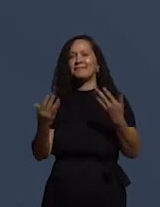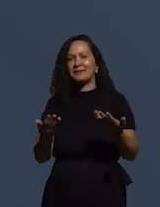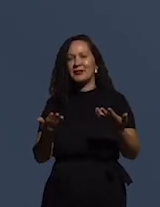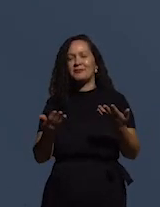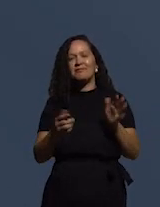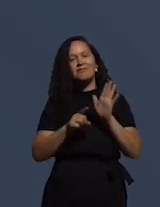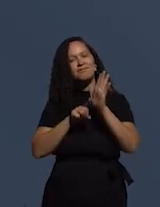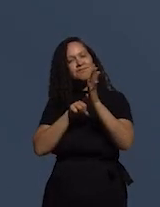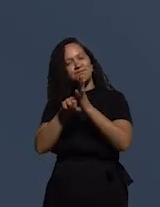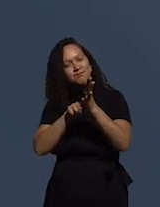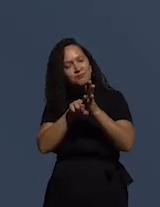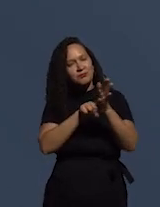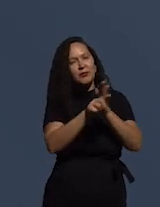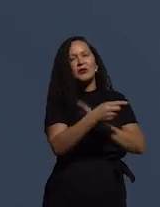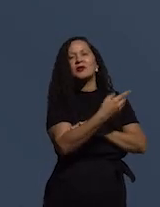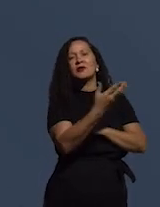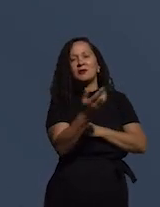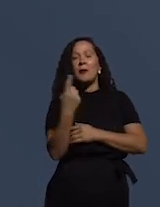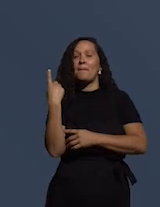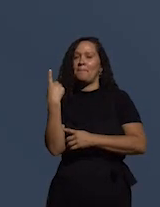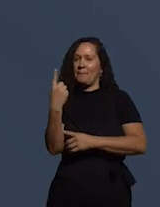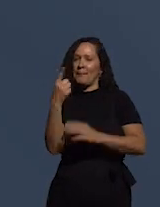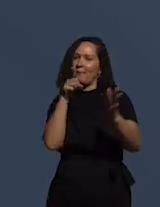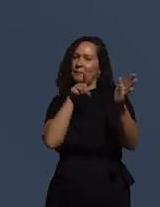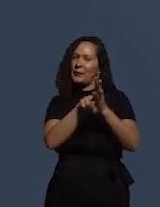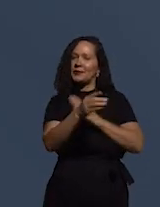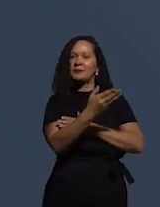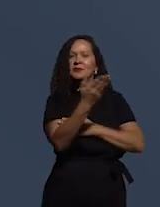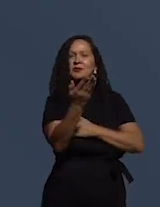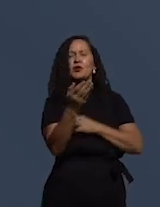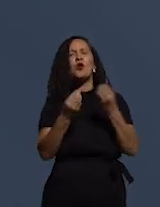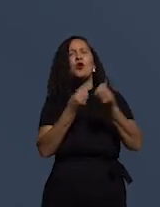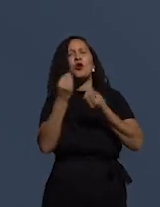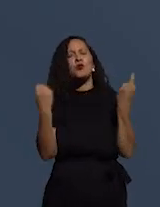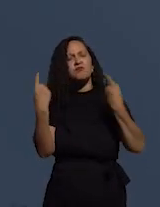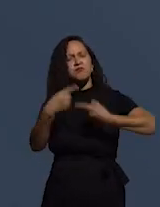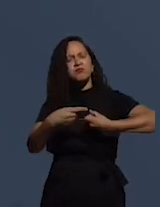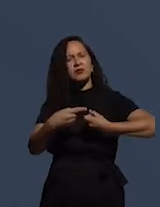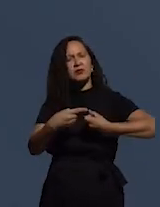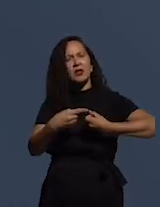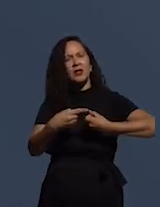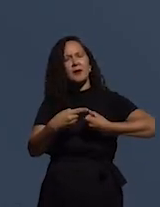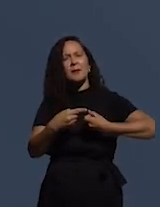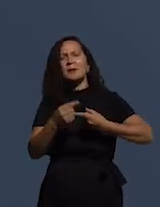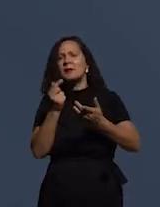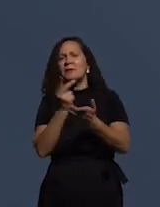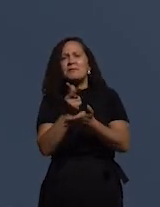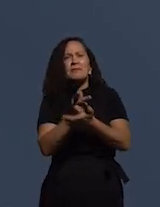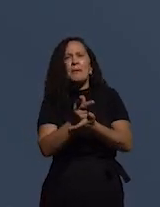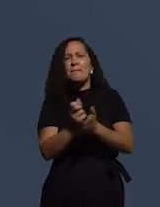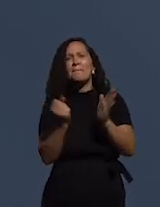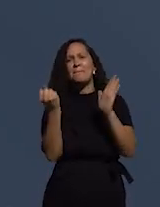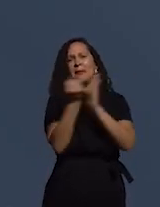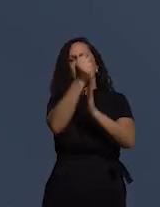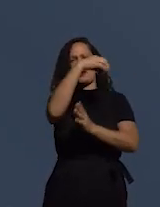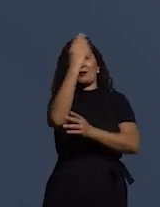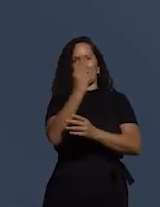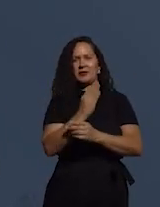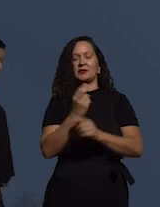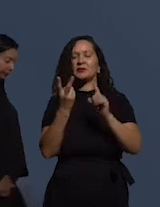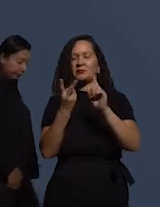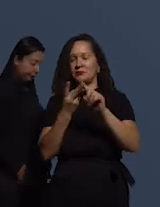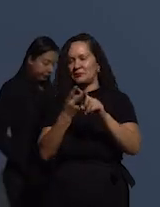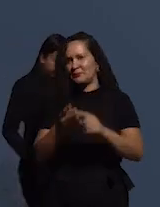eu deixo essa primeira questão, como enfrentar a corrupção sem estigmatizar o gasto público? Uma segunda